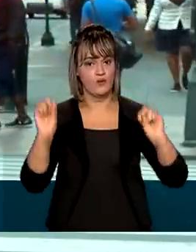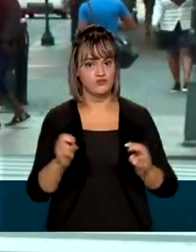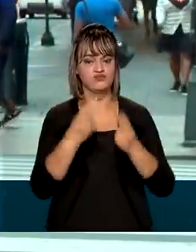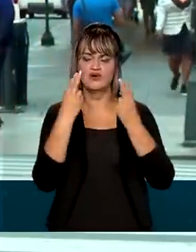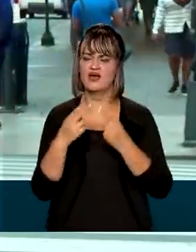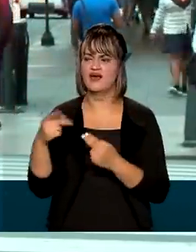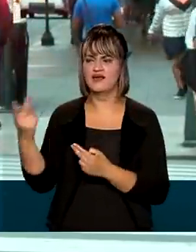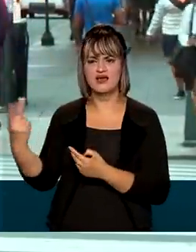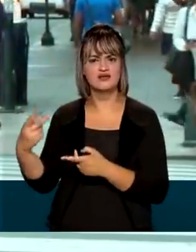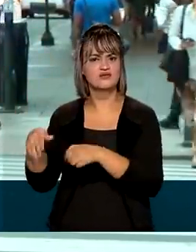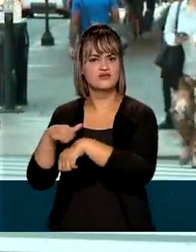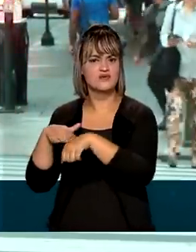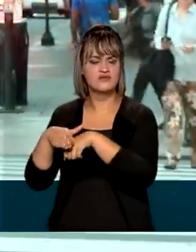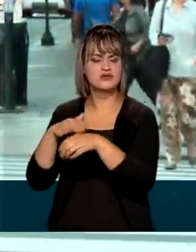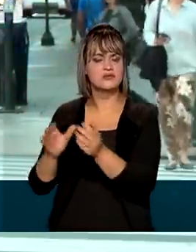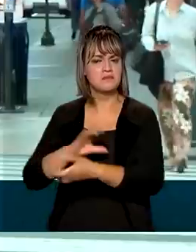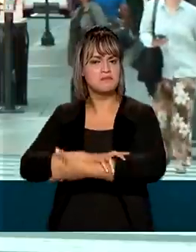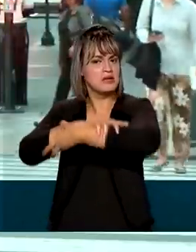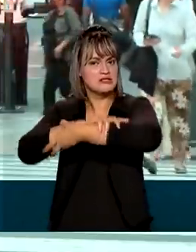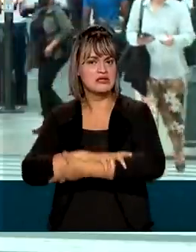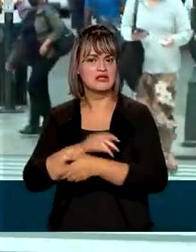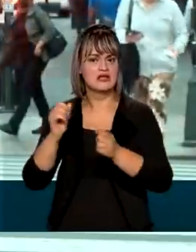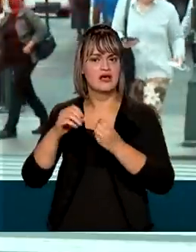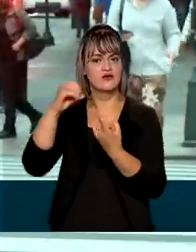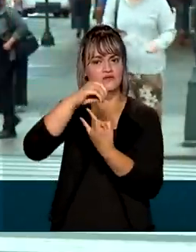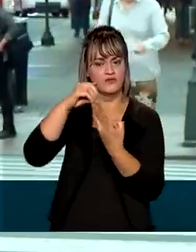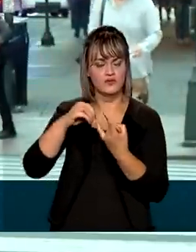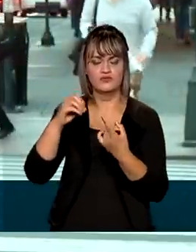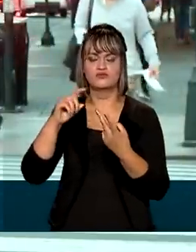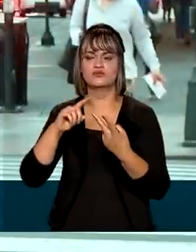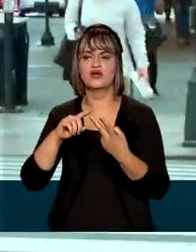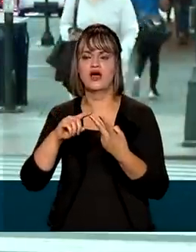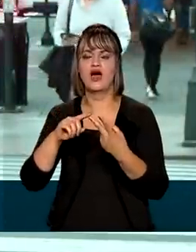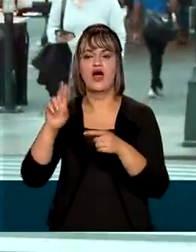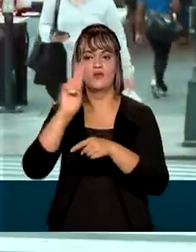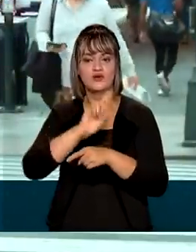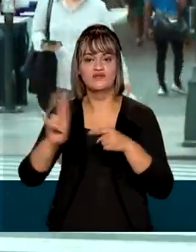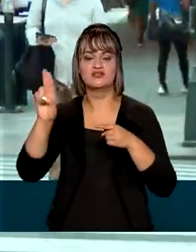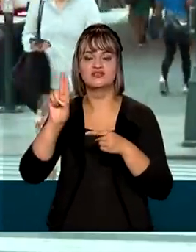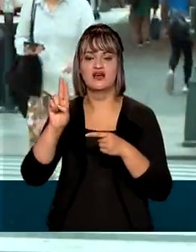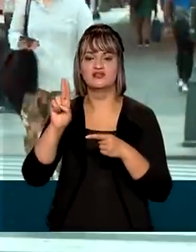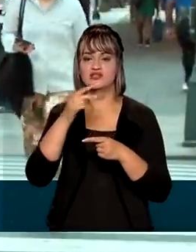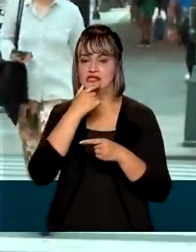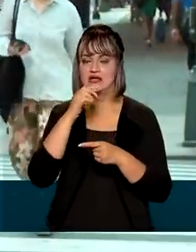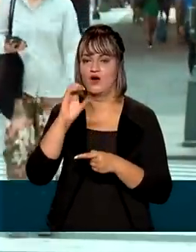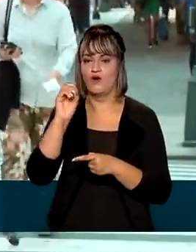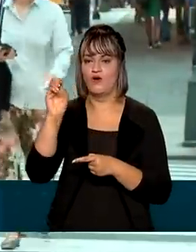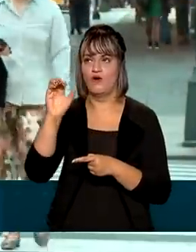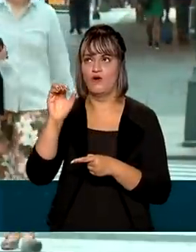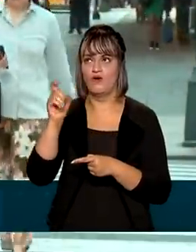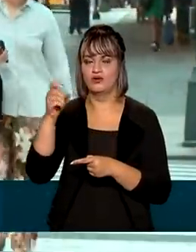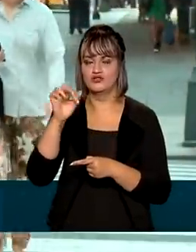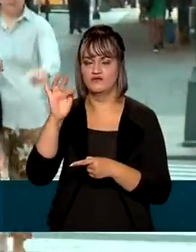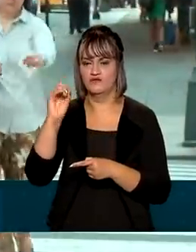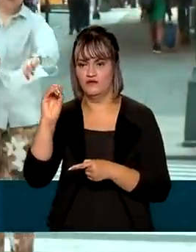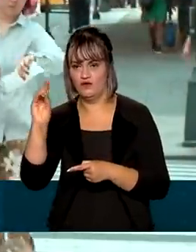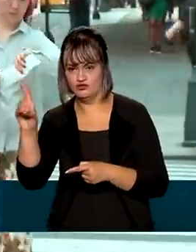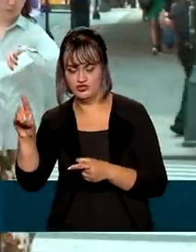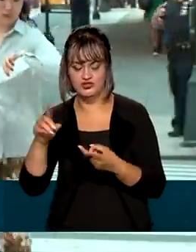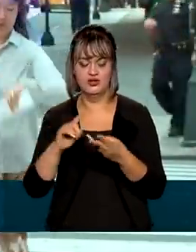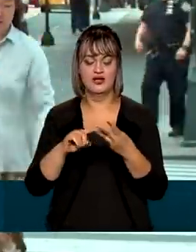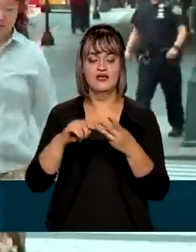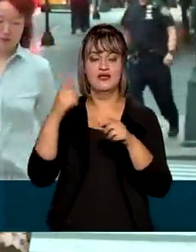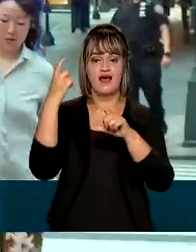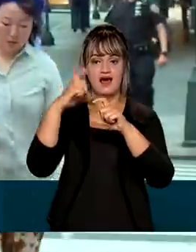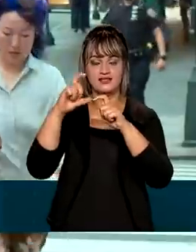trataram também sobre uma parceria entre a Fiocruz, a Universidade Inglesa de Oxford e a AstraZeneca, que vai